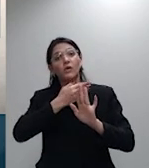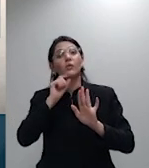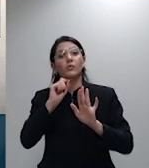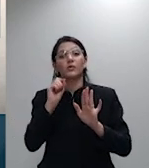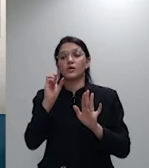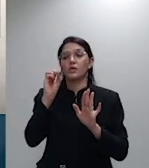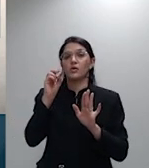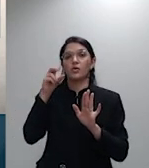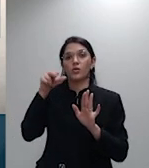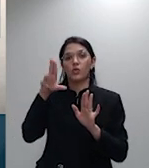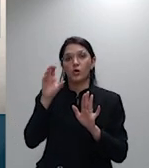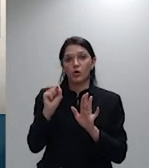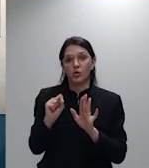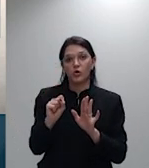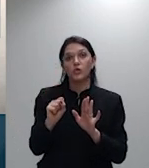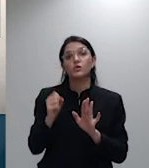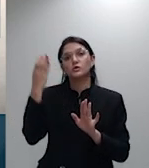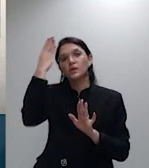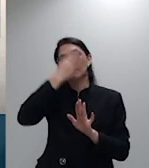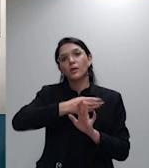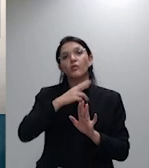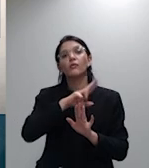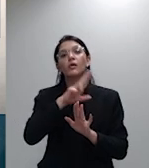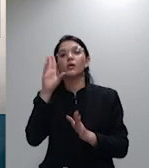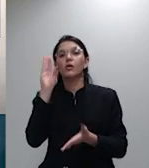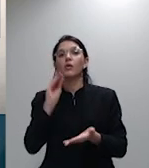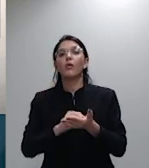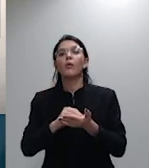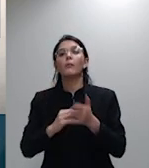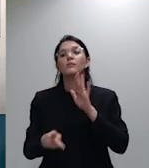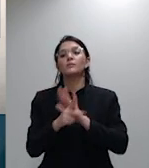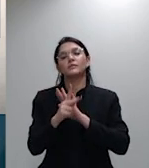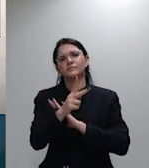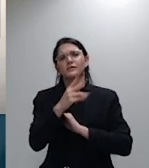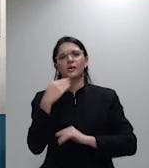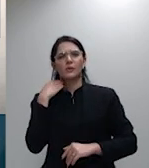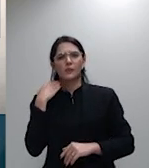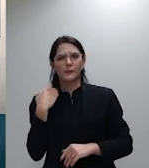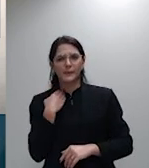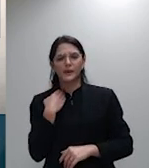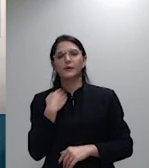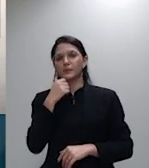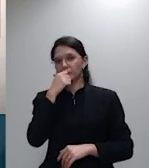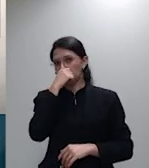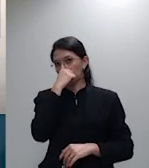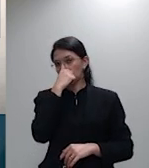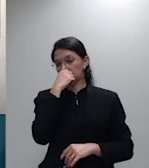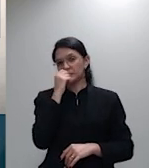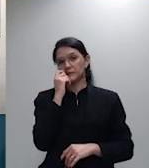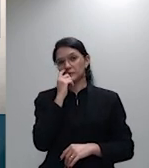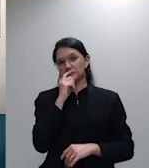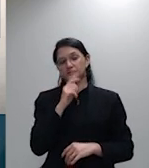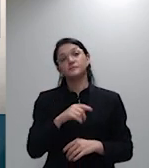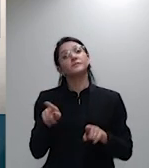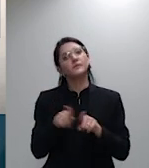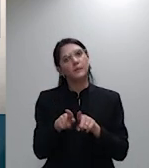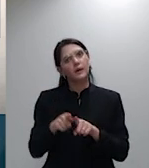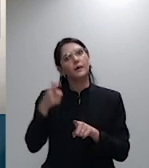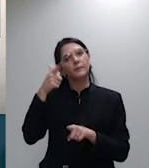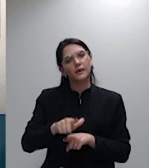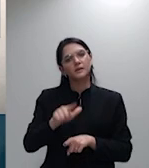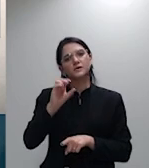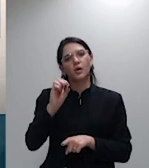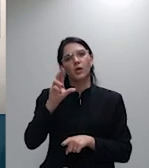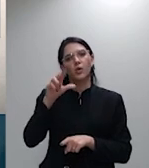seja da instituição financeira, tampouco para que o ônus da prova seja redistribuído nos casos em que a alegação for